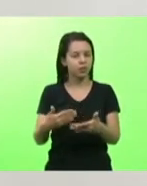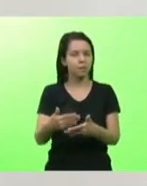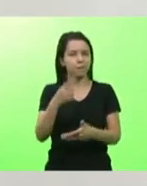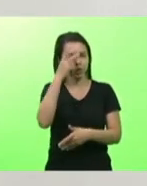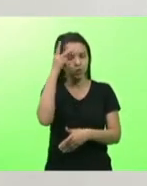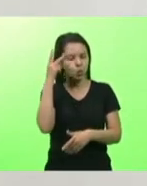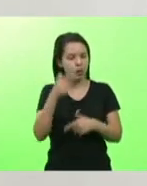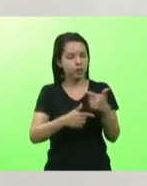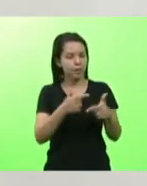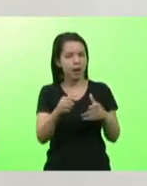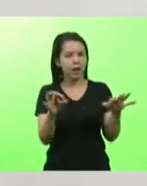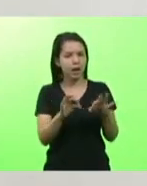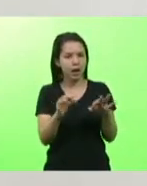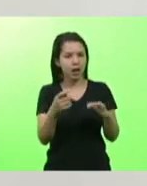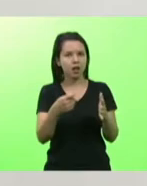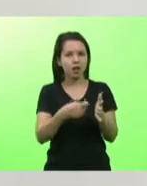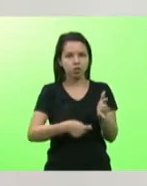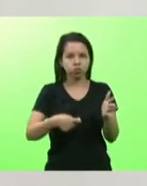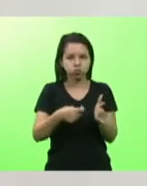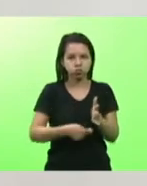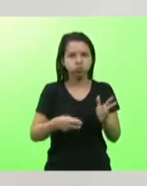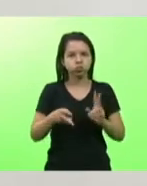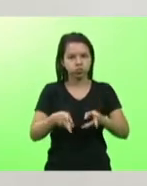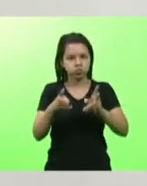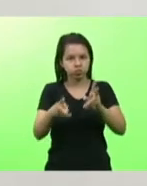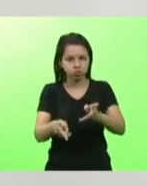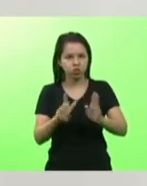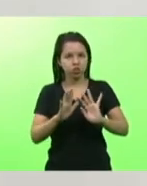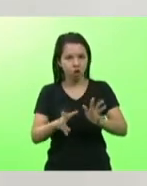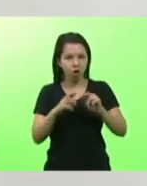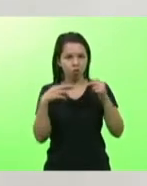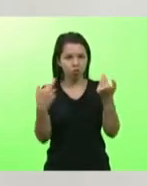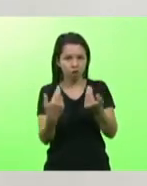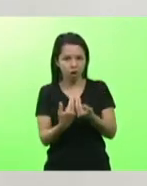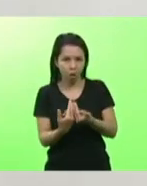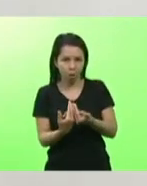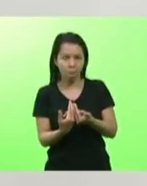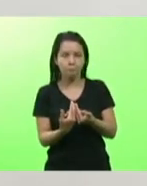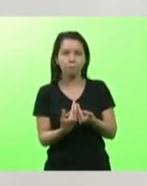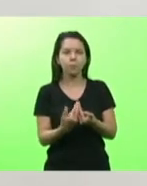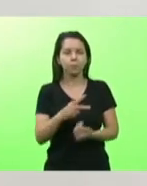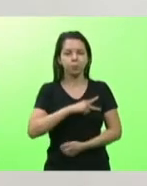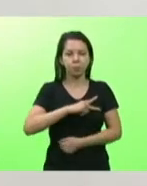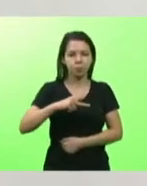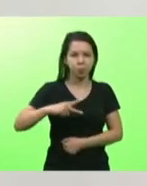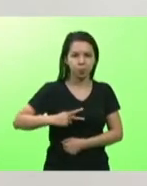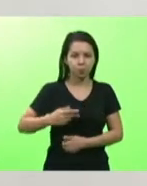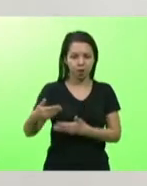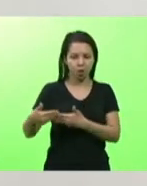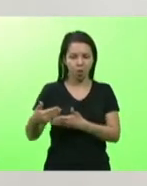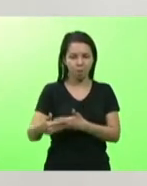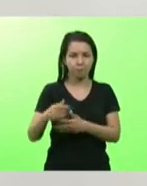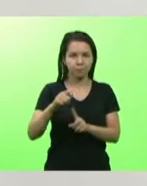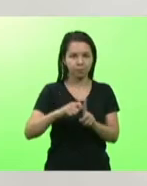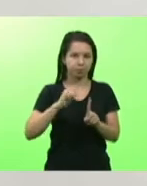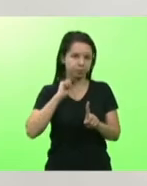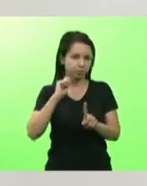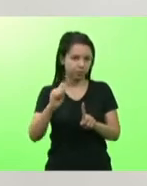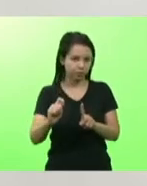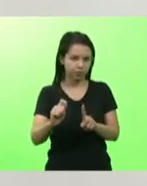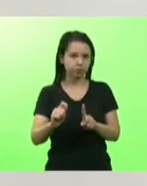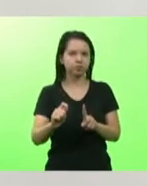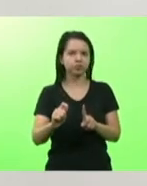continuamos batalhando fizemos uma audiência pública no início agora de abril uma audiência pública que foi histórica também